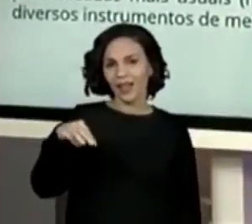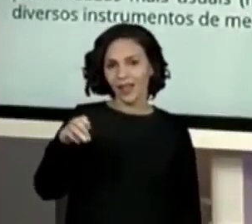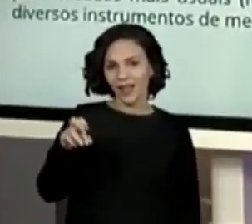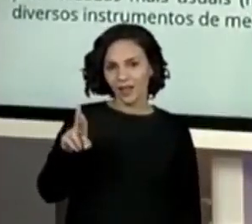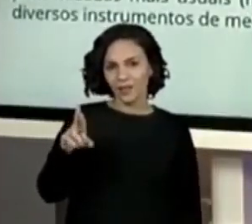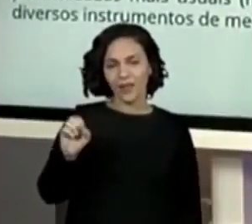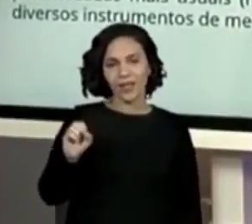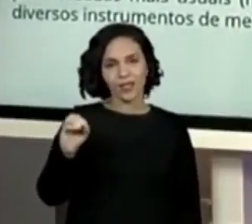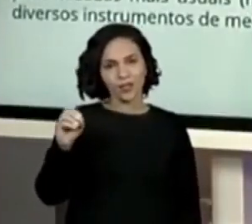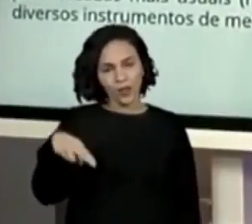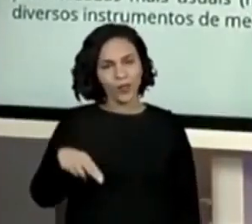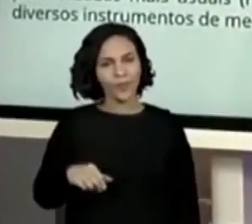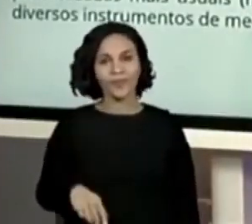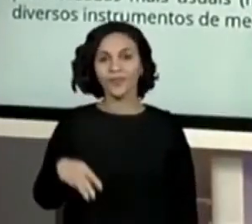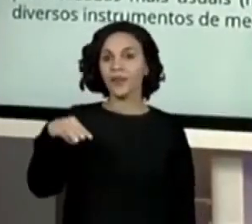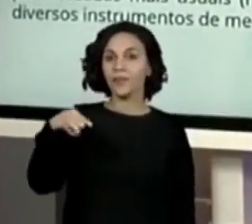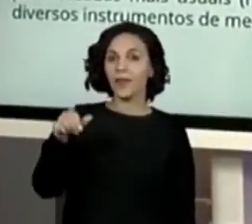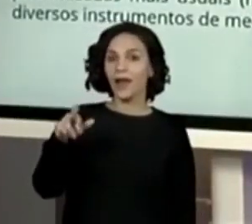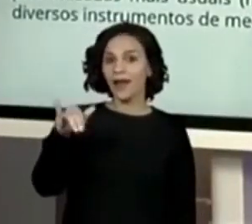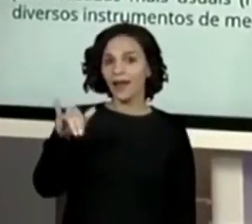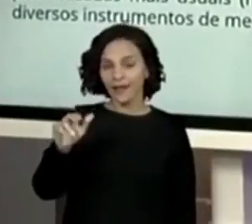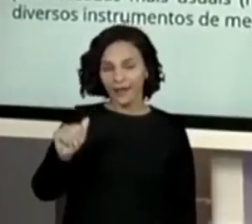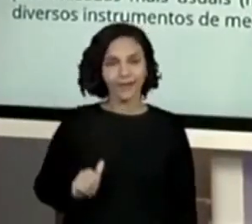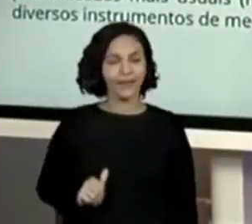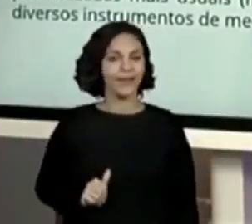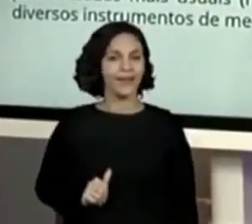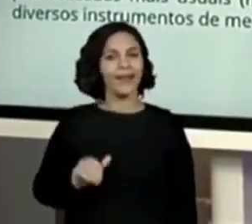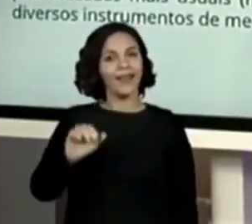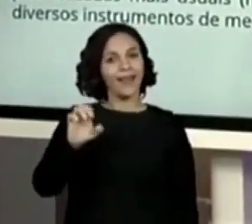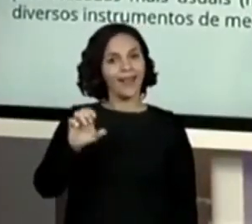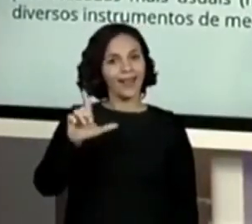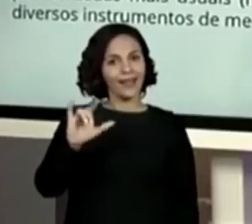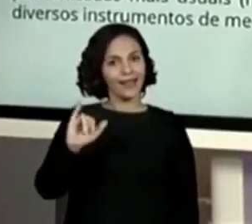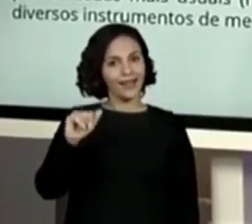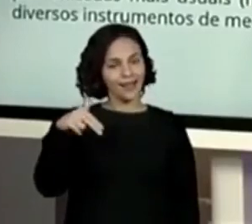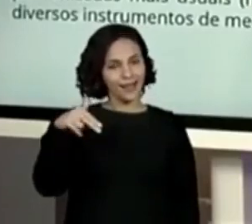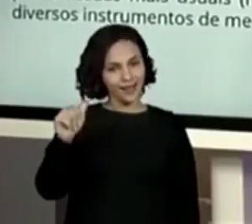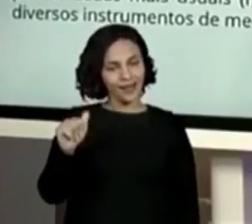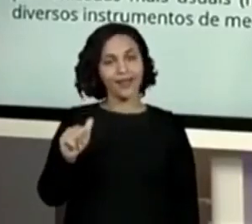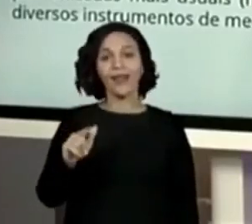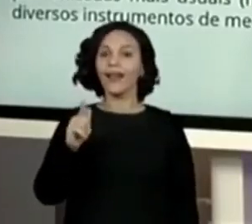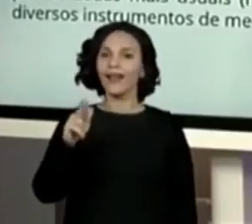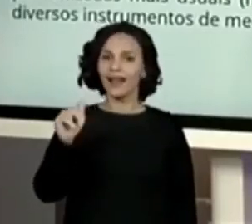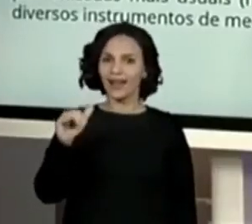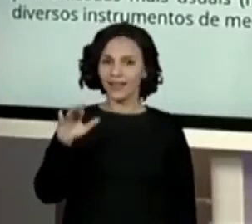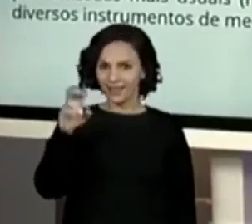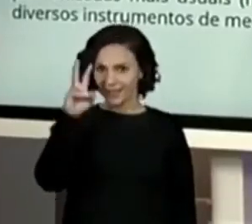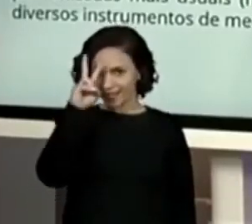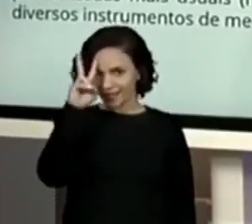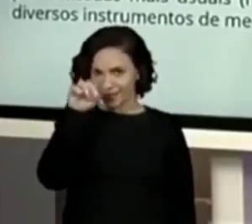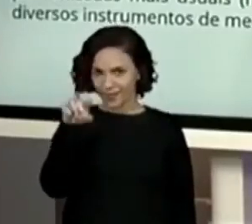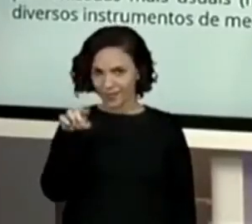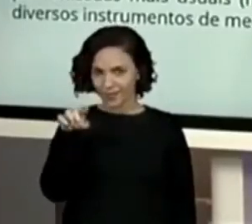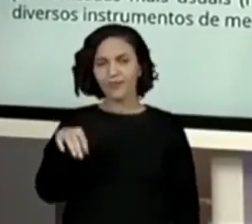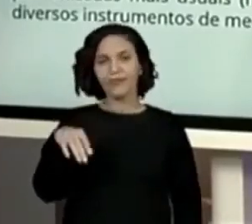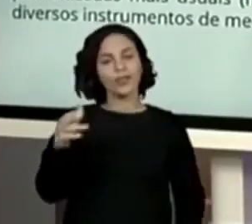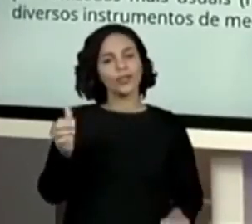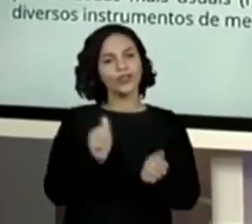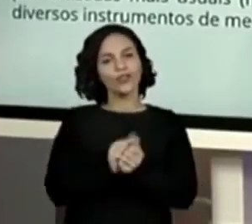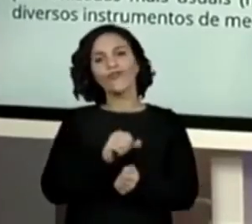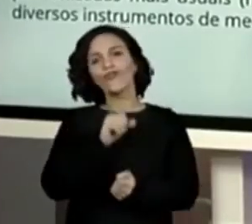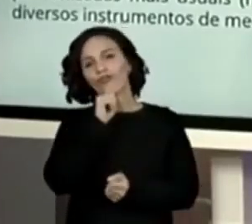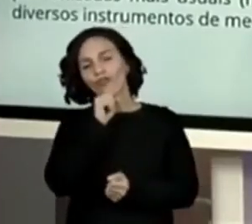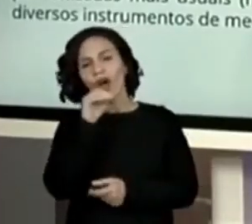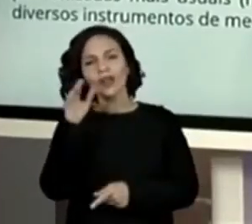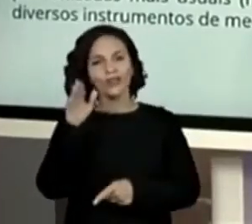Cecília, da Eliane e da Grace, passando todos os dias na casa do vô e da avó, para poder ajudar em algumas